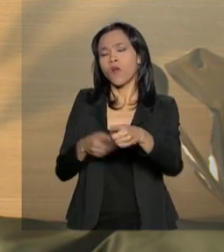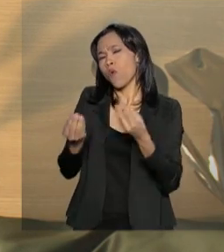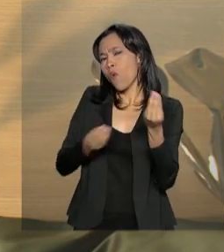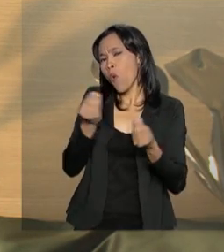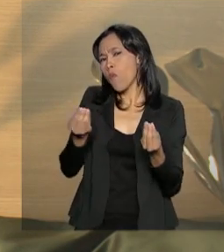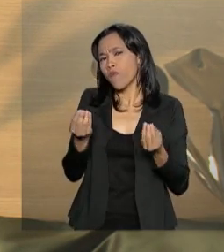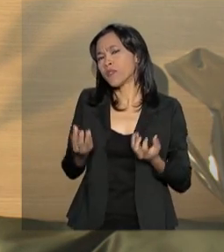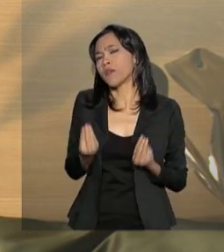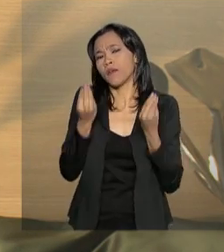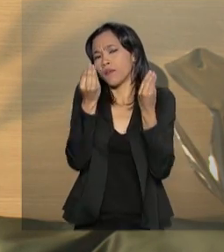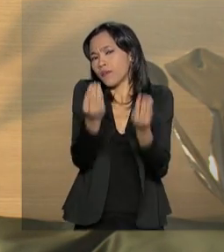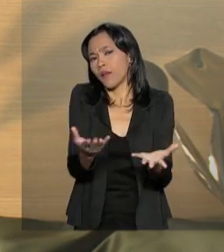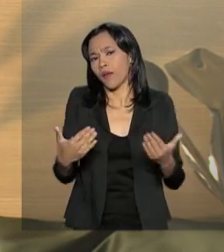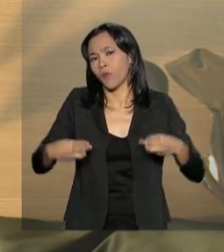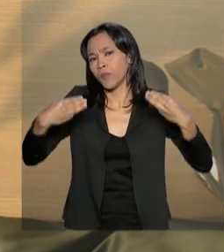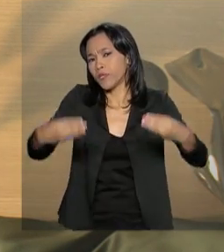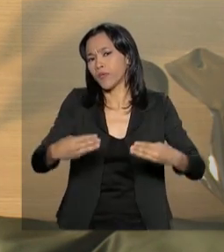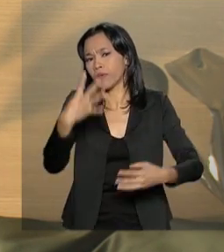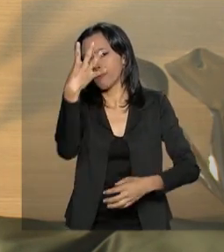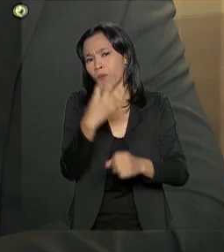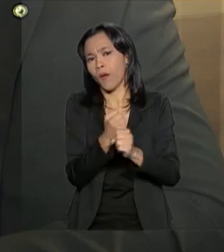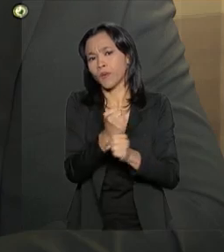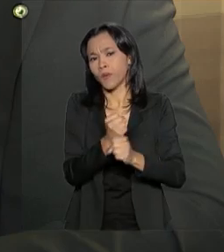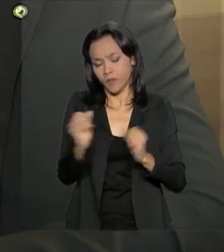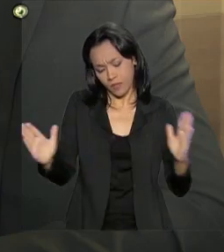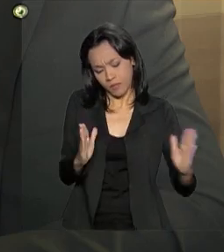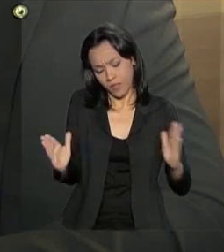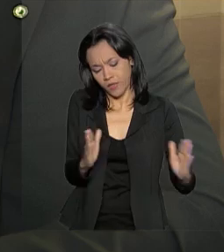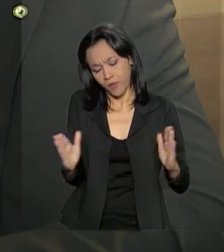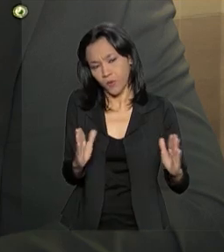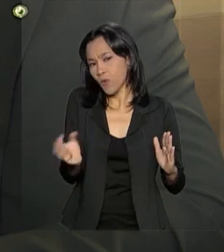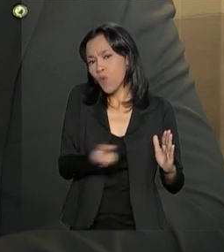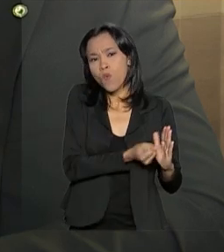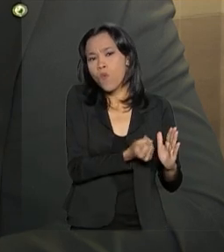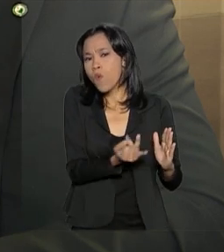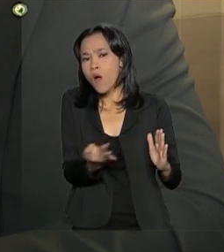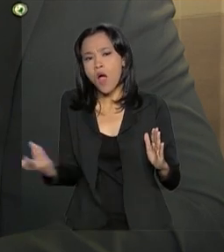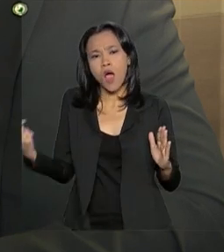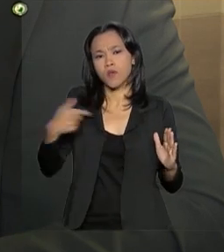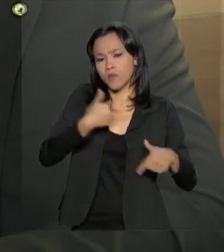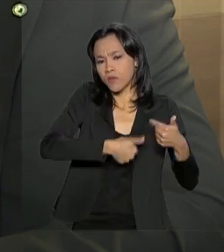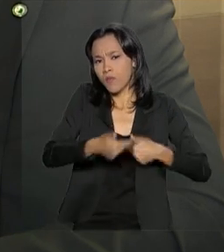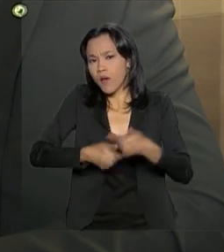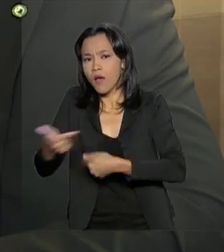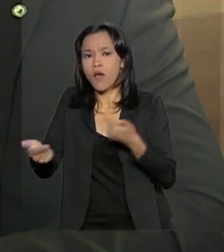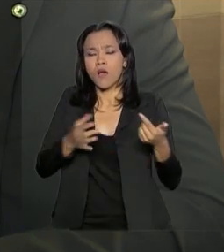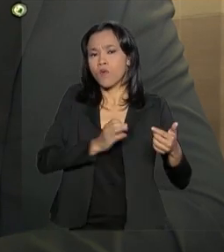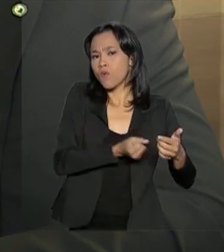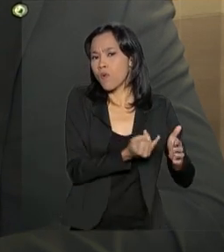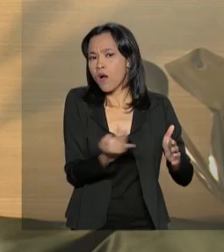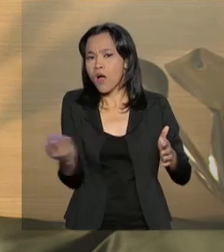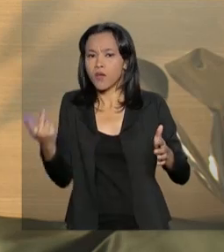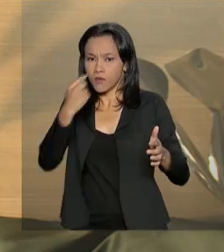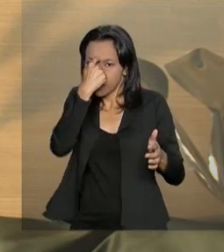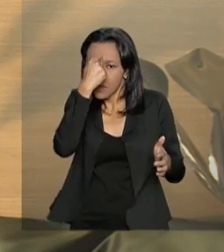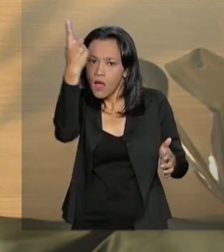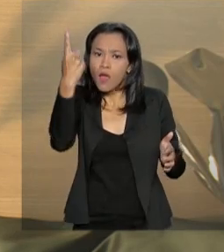Ministério daqui a quatro anos? Quais são as ações, quais são os ideais que o senhor